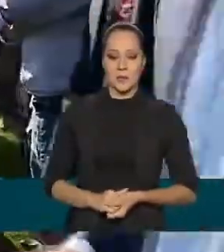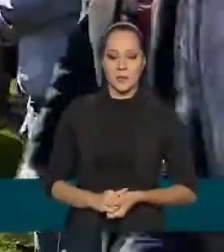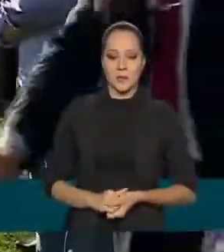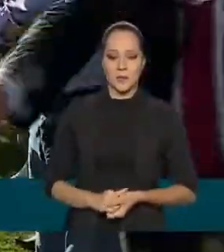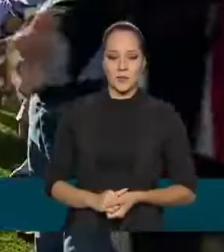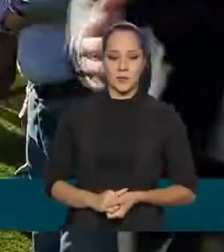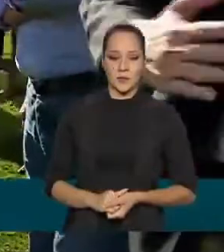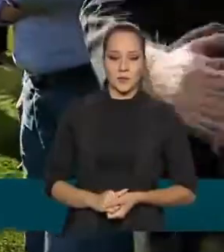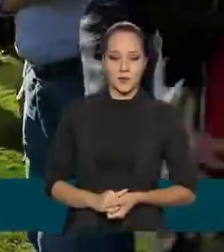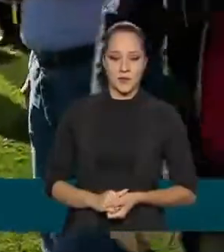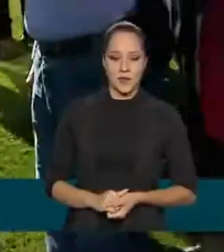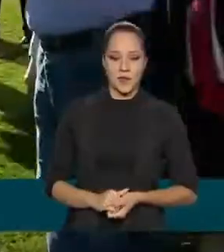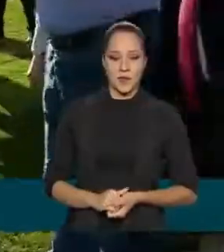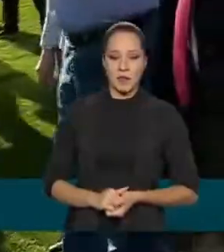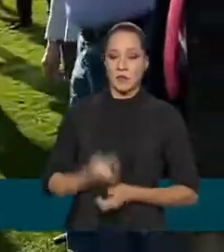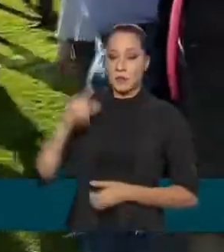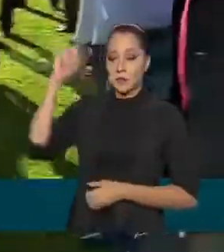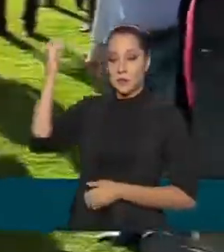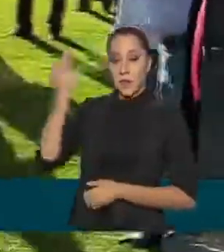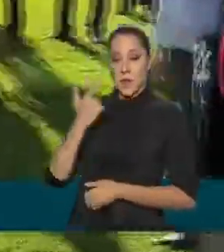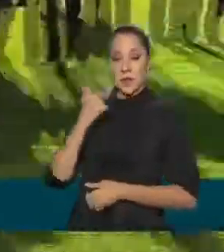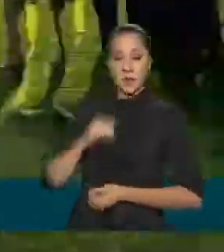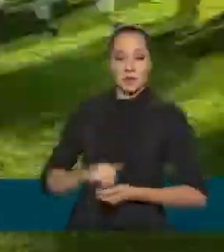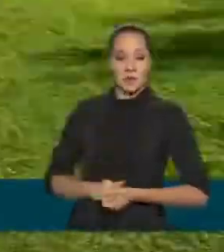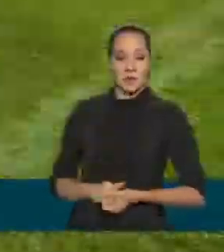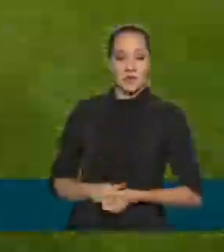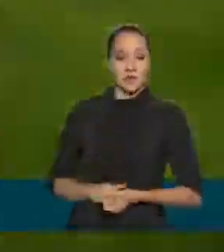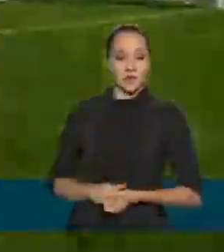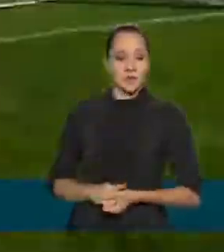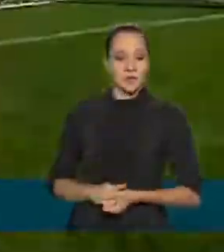Numa tarde de bastante sol na cidade catarinense.